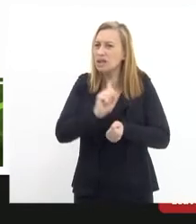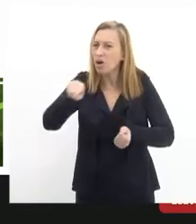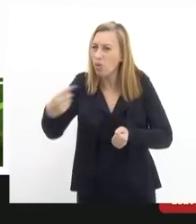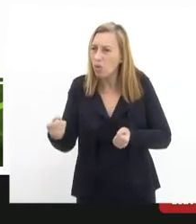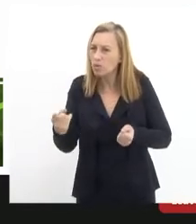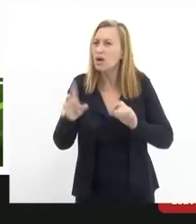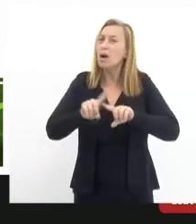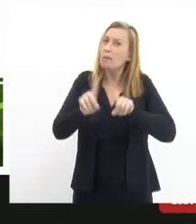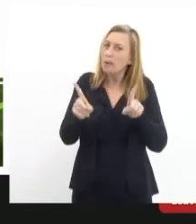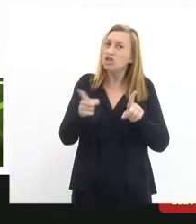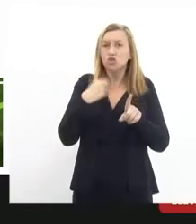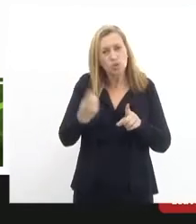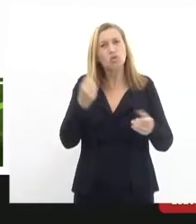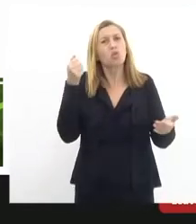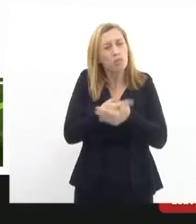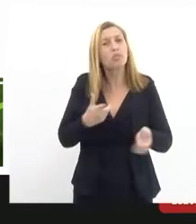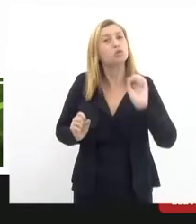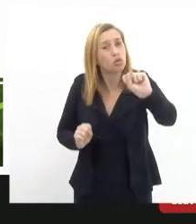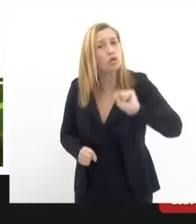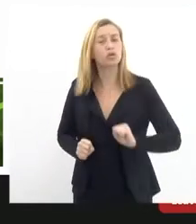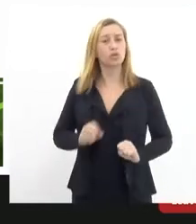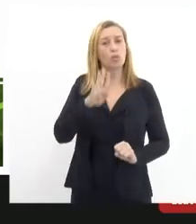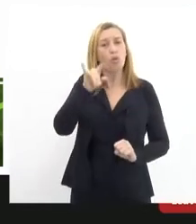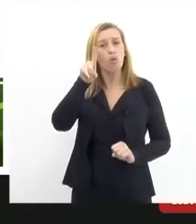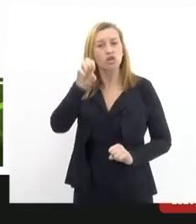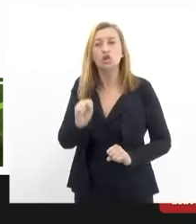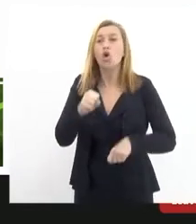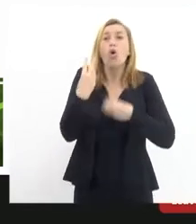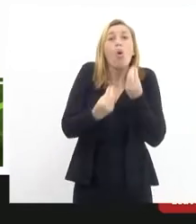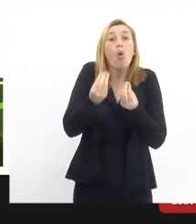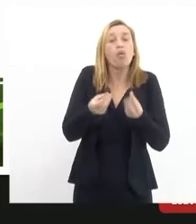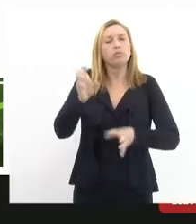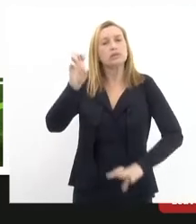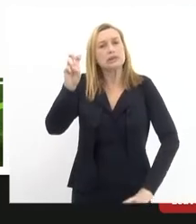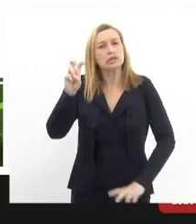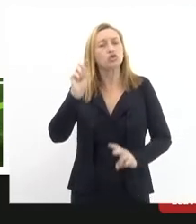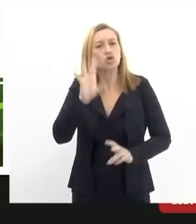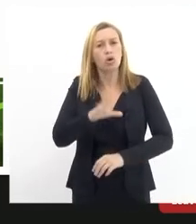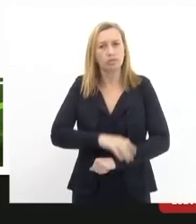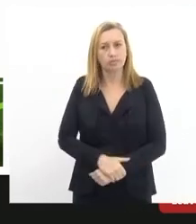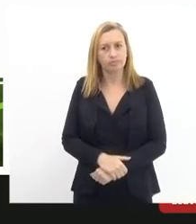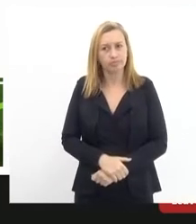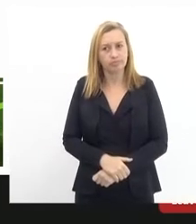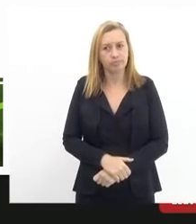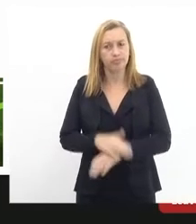oito bondes. Então, como é que tem só cinco? Vamos adiante.